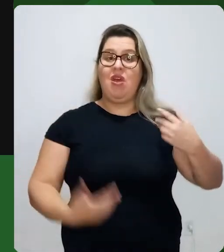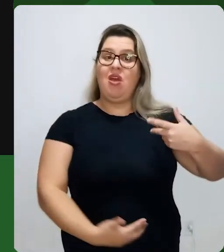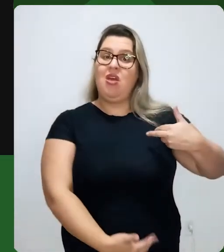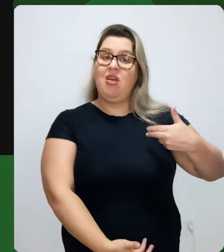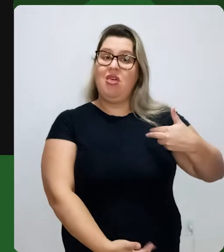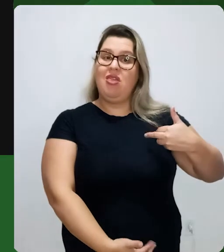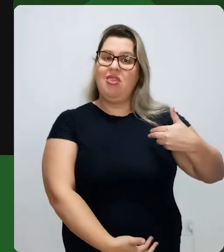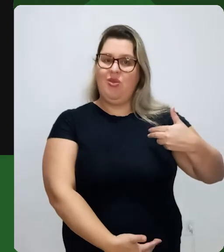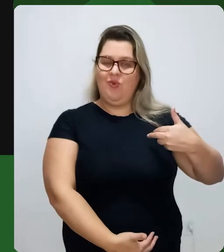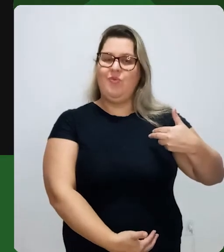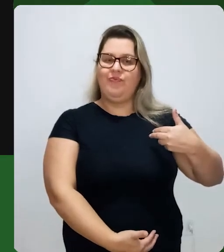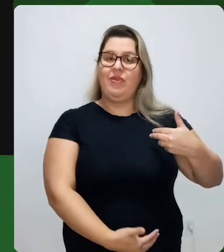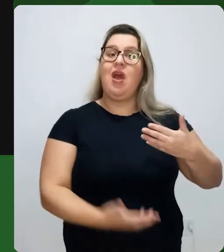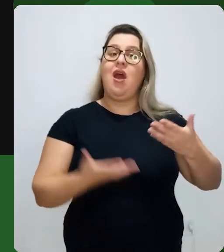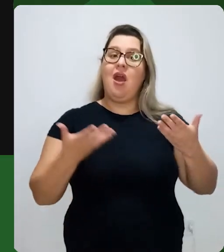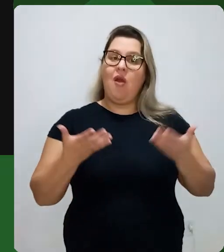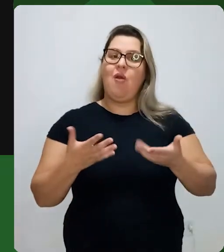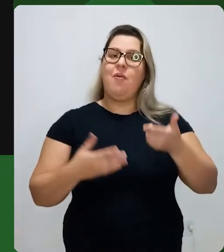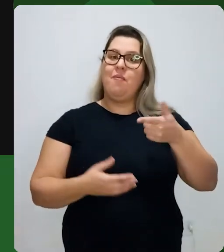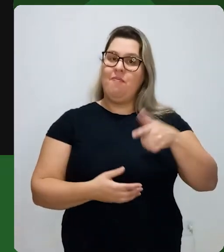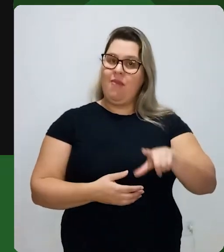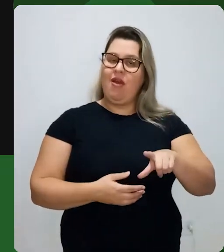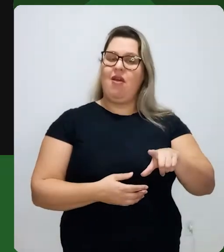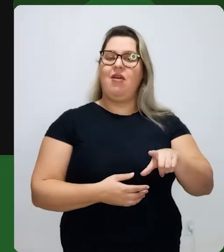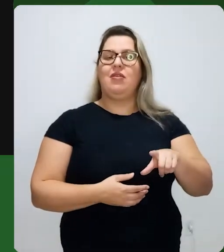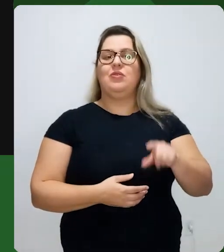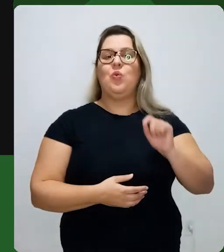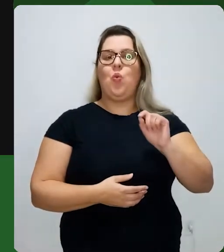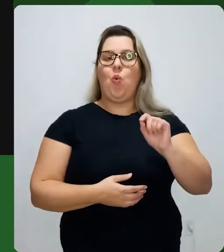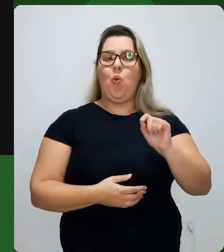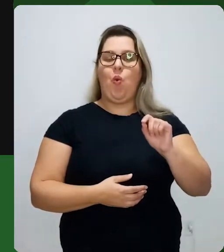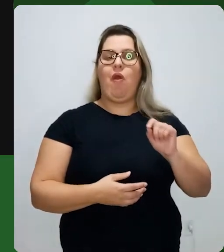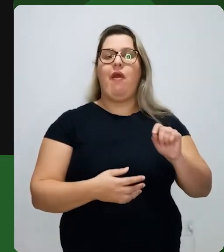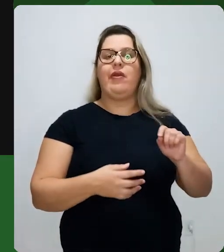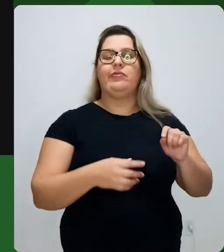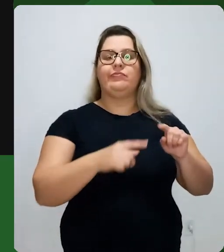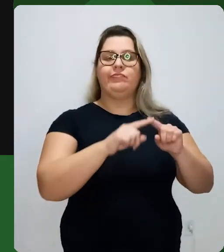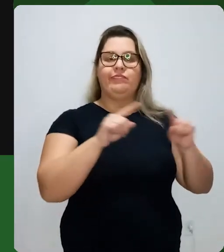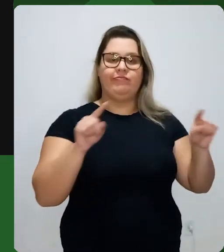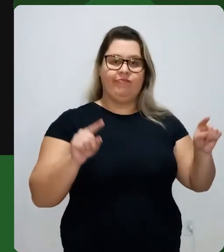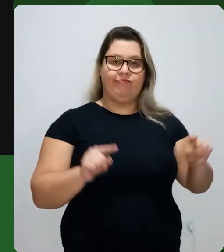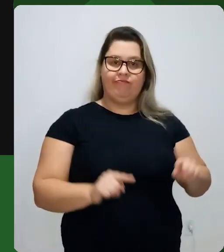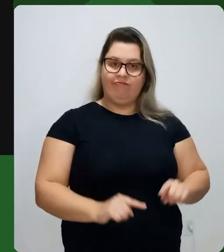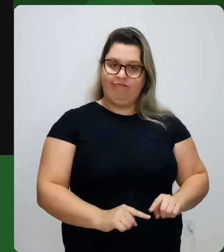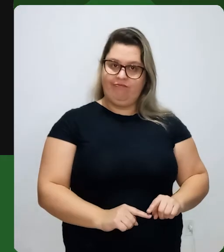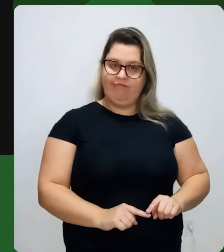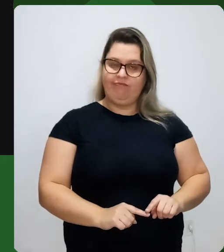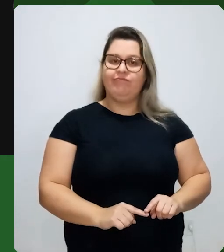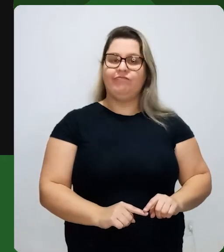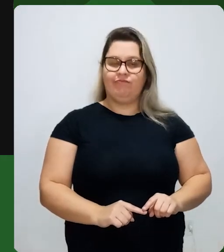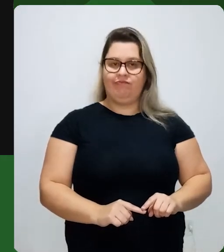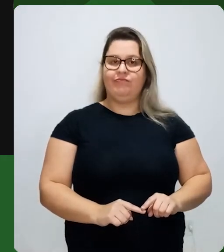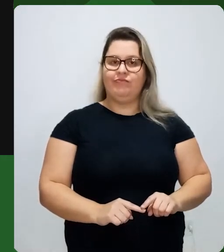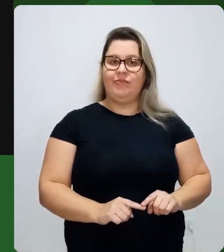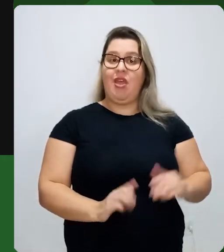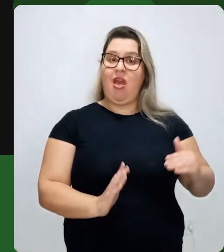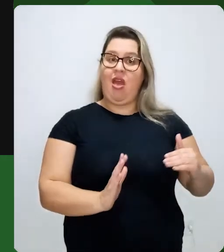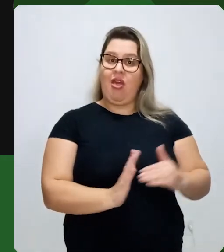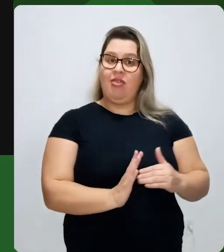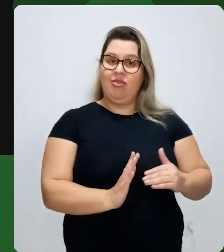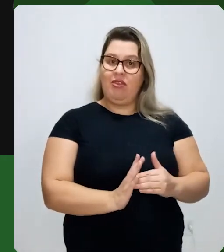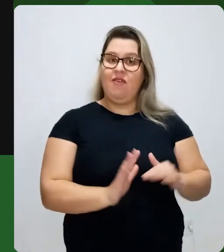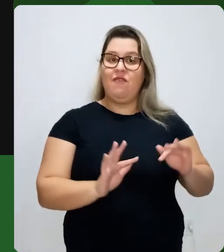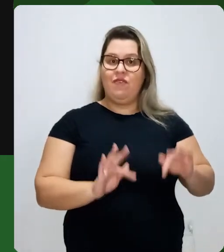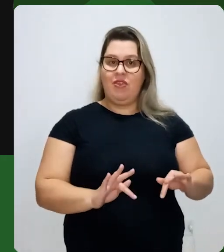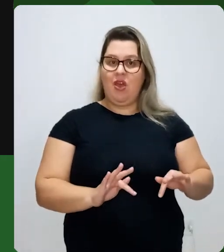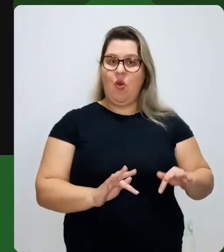ombros. E eu preciso fazer mais um triângulo invertido, então, ligando essas laterais no final